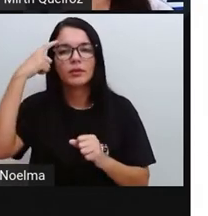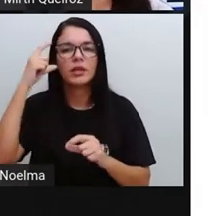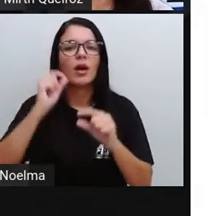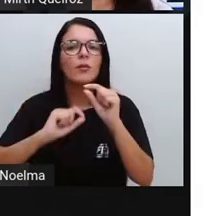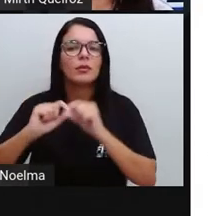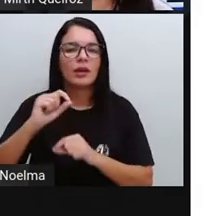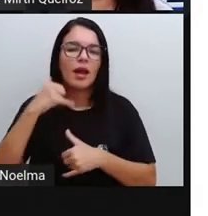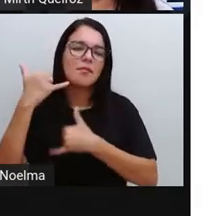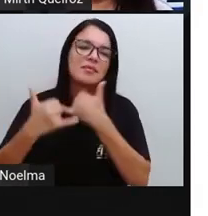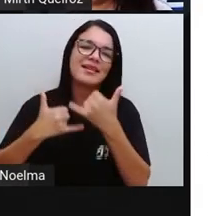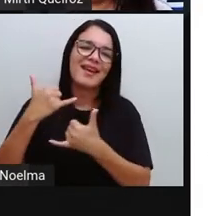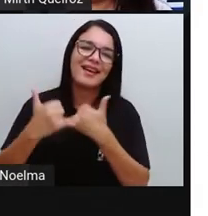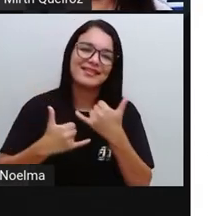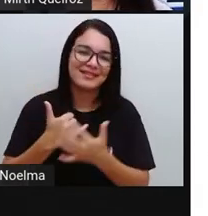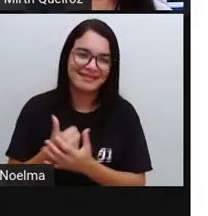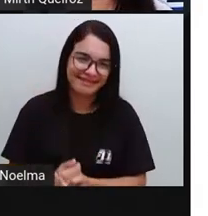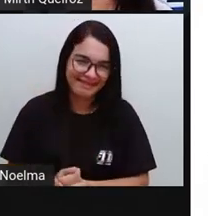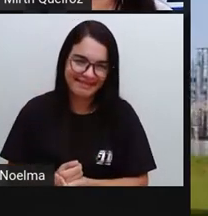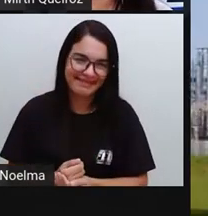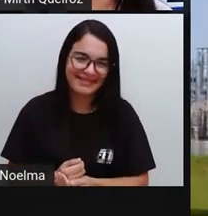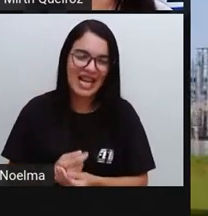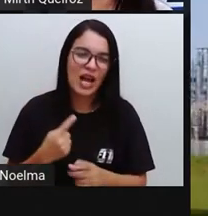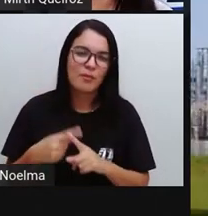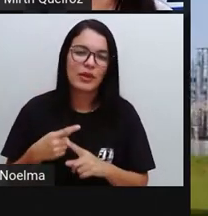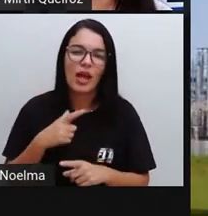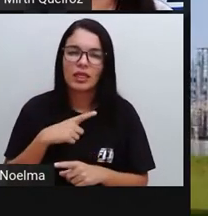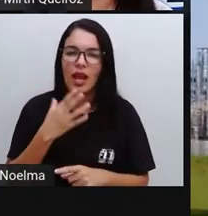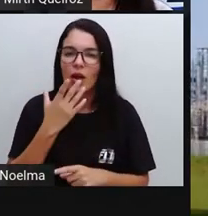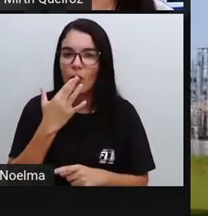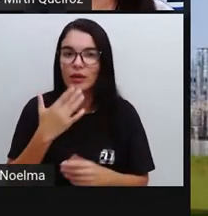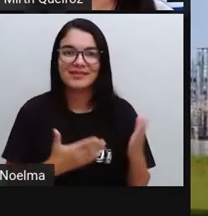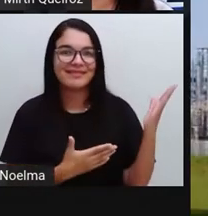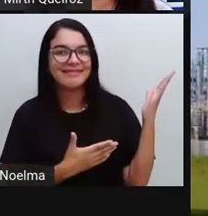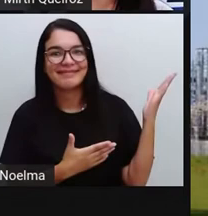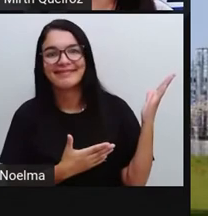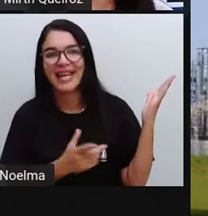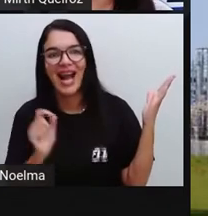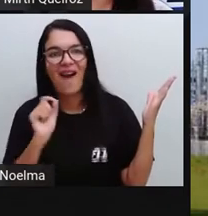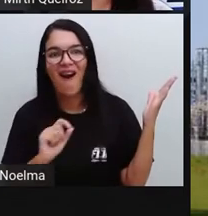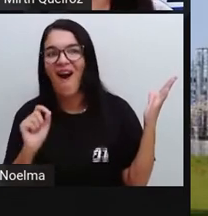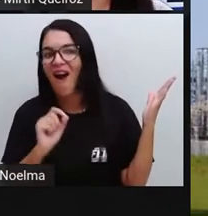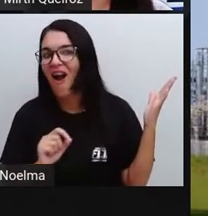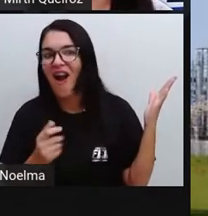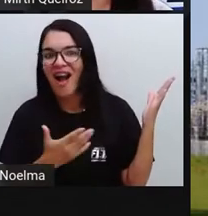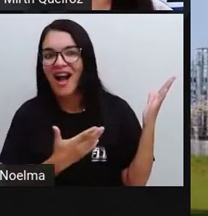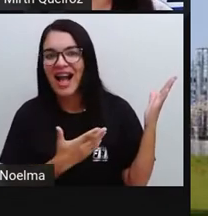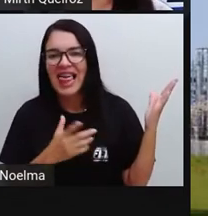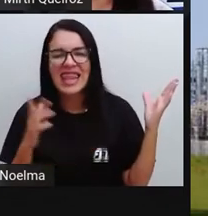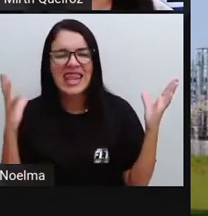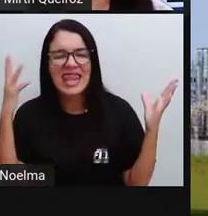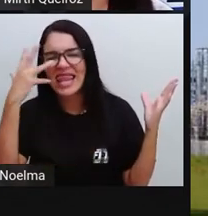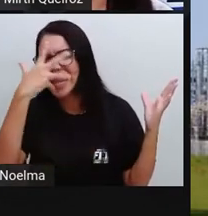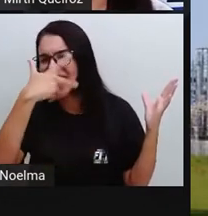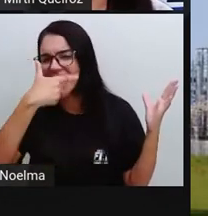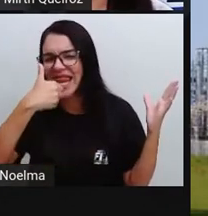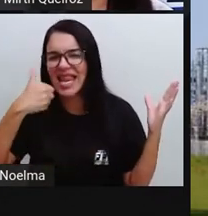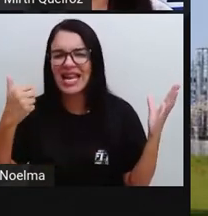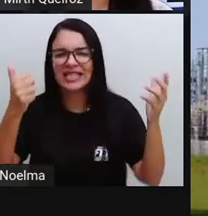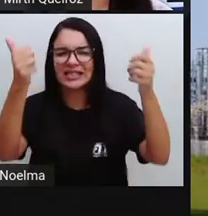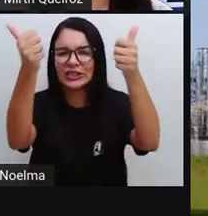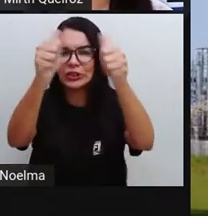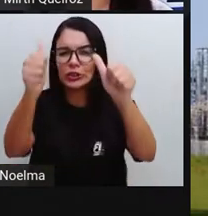tratam de brinquedos, né? Justamente pelo uso das cores dele. Aqui a gente tem uma de suas esculturas em um